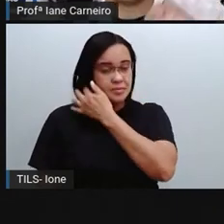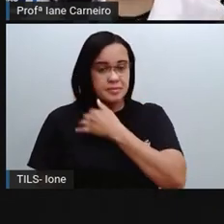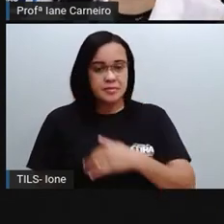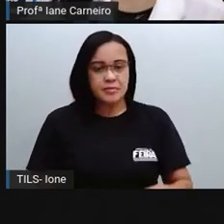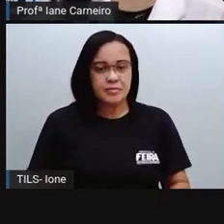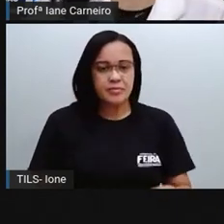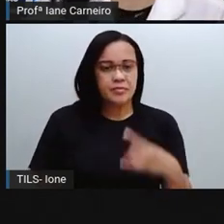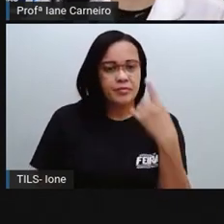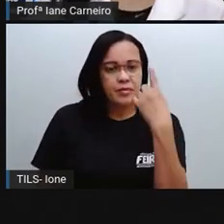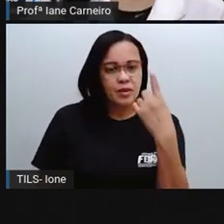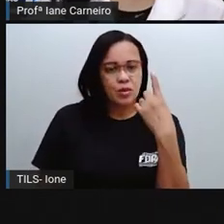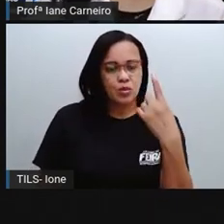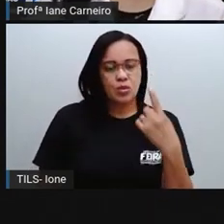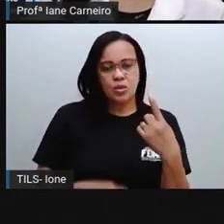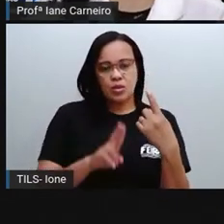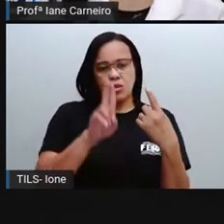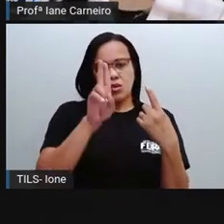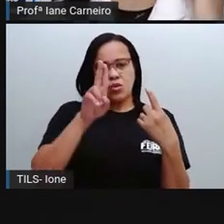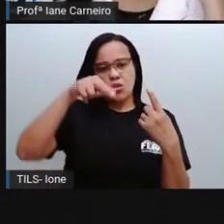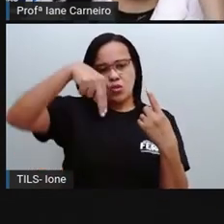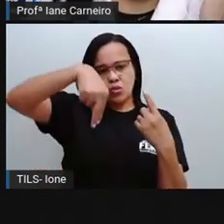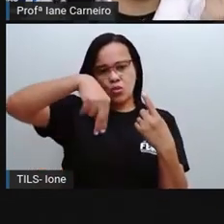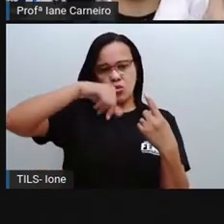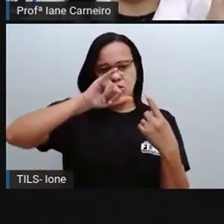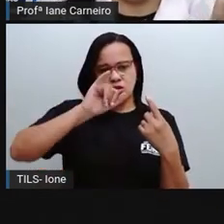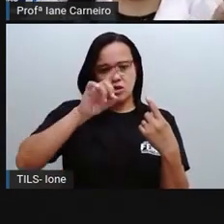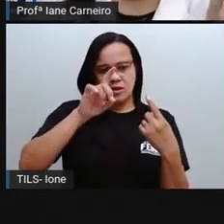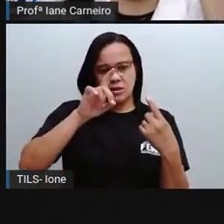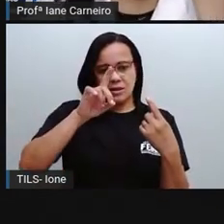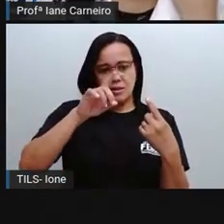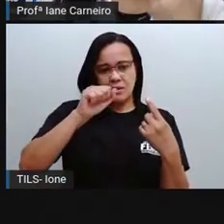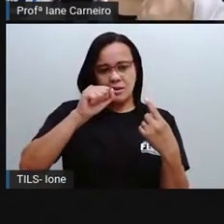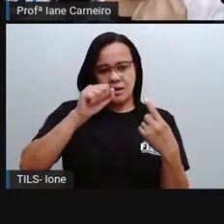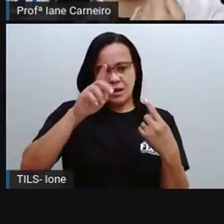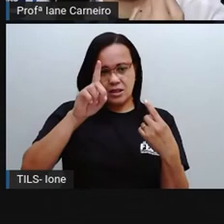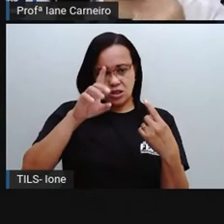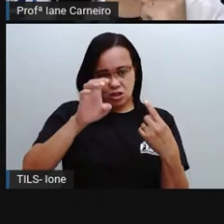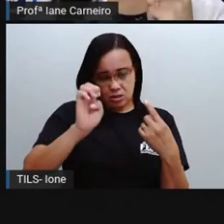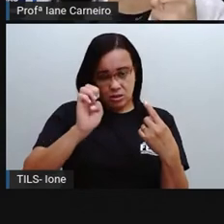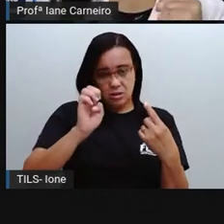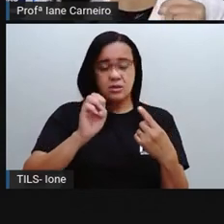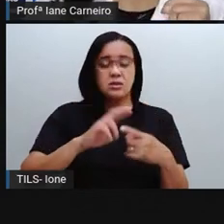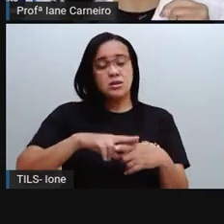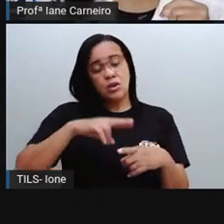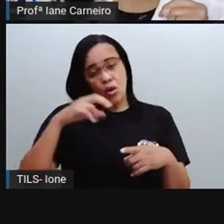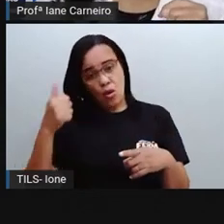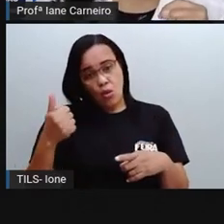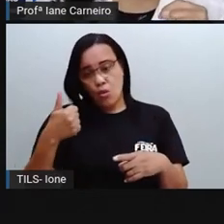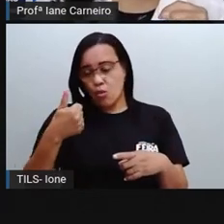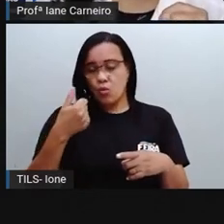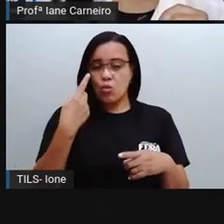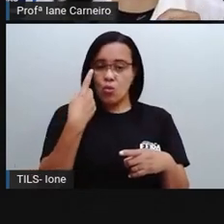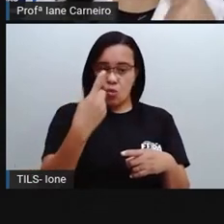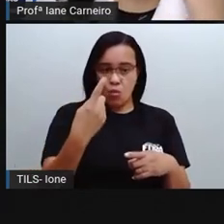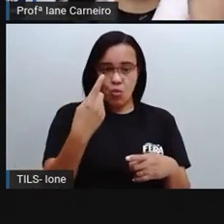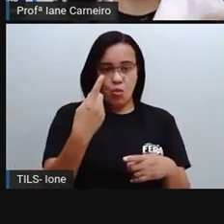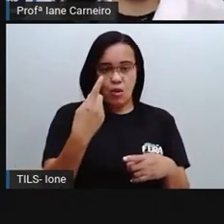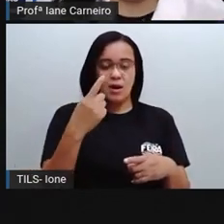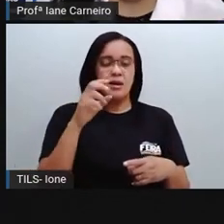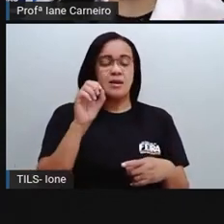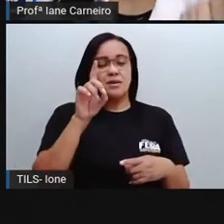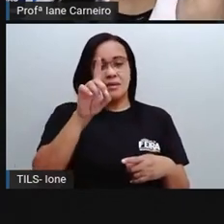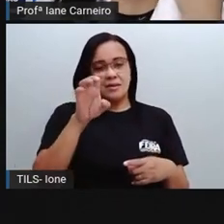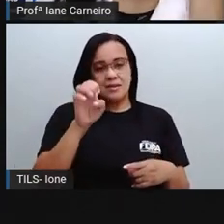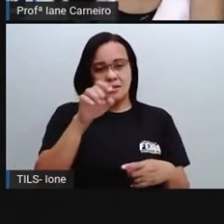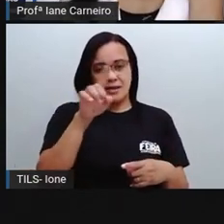unidade, a barrinha representa 10 unidades, né, ou uma dezena. Esse aqui, ó, representa 10